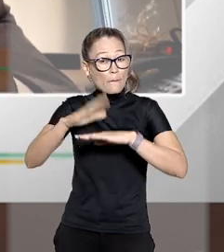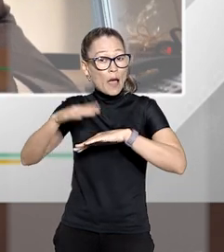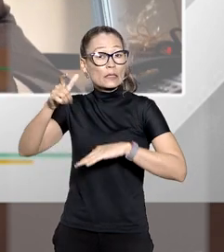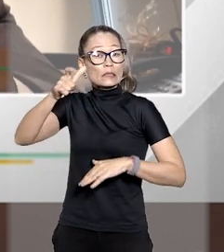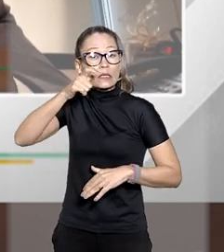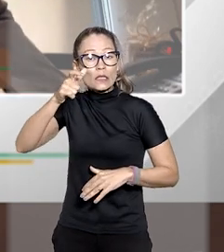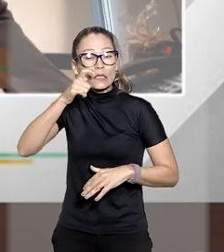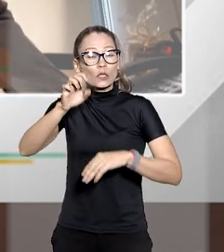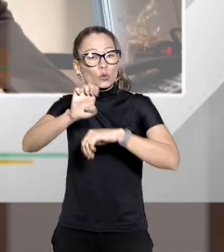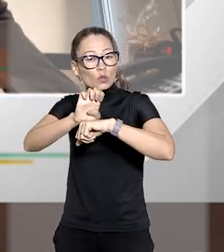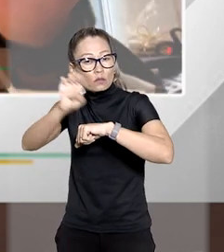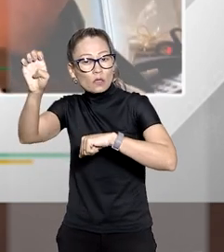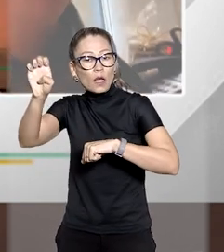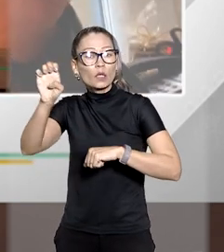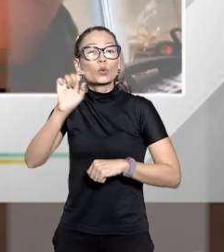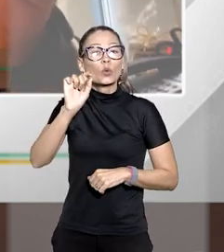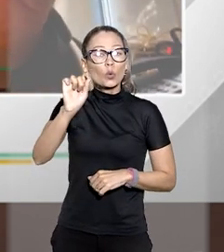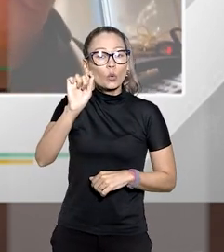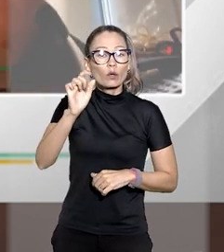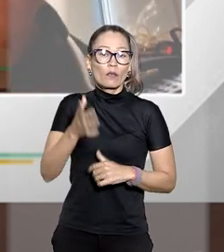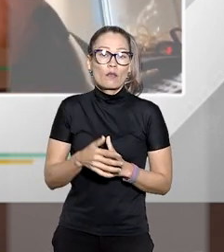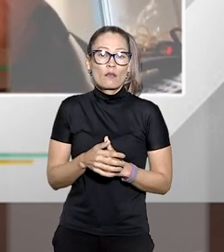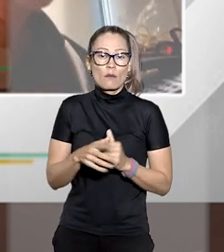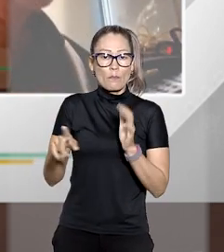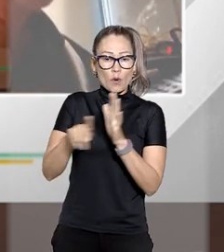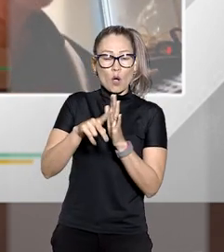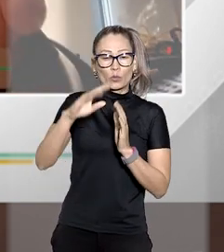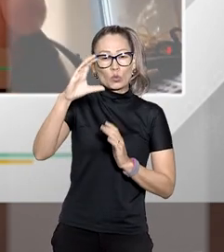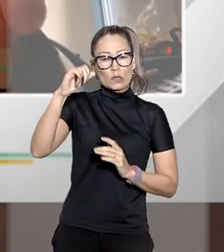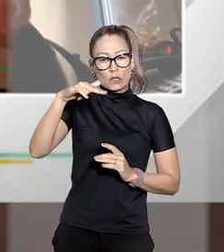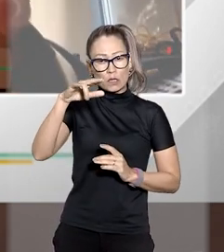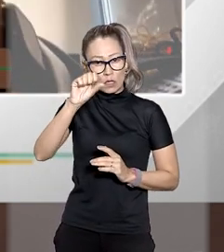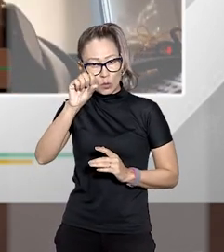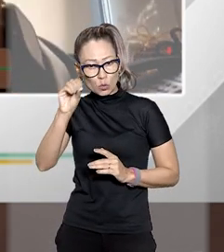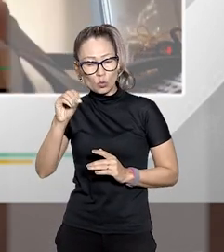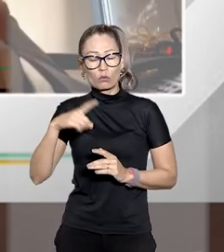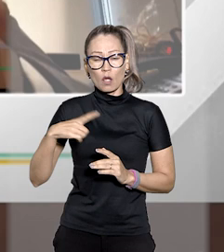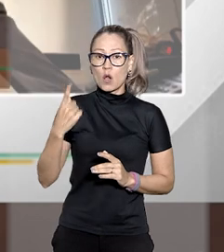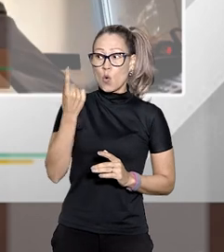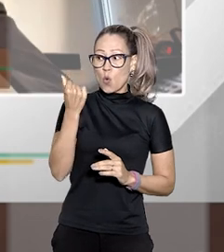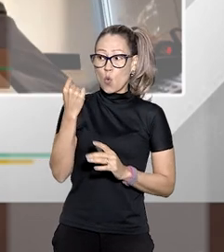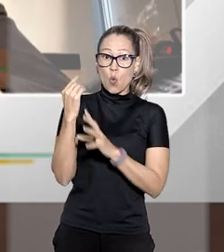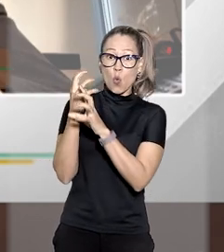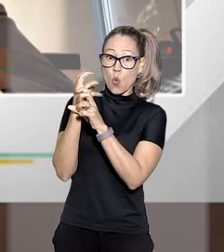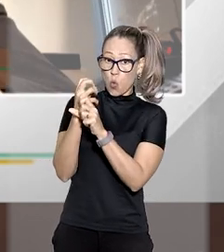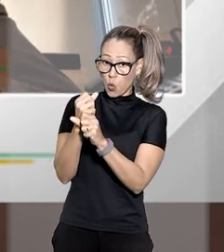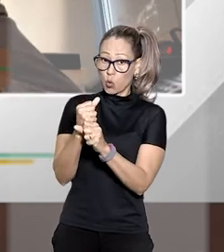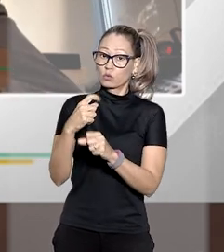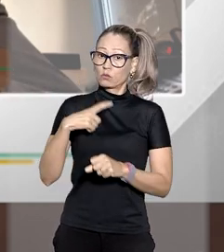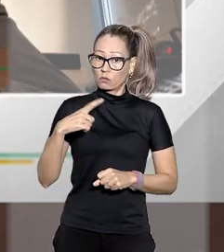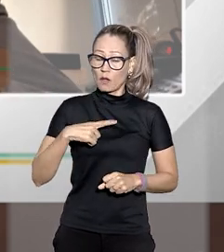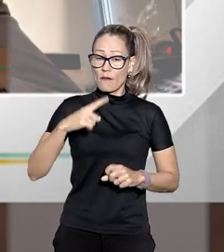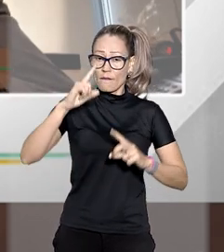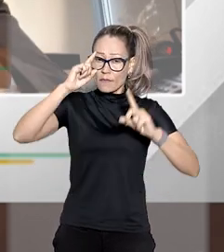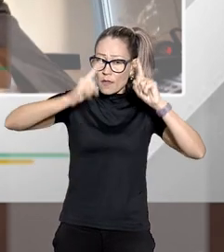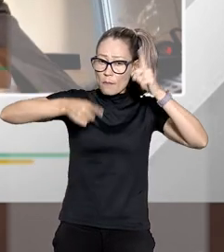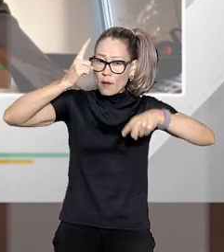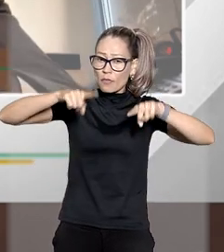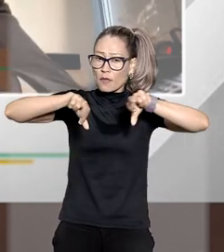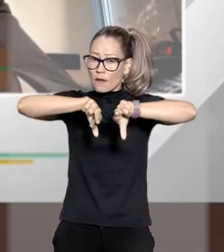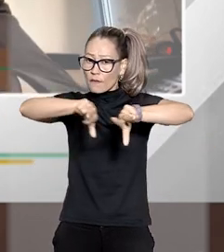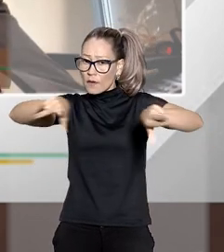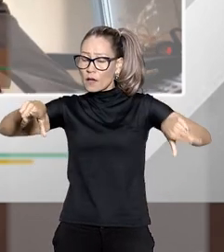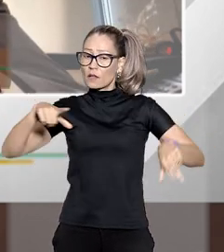interessante para o estado o estado aqui a gente está falando lato senso porque existe um custo toda demanda gera um